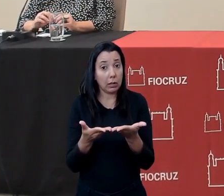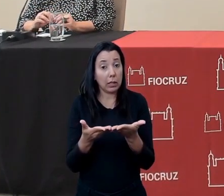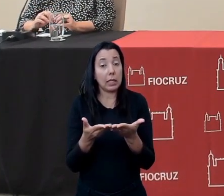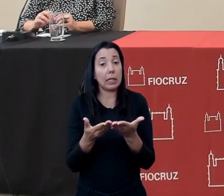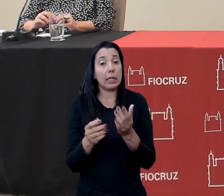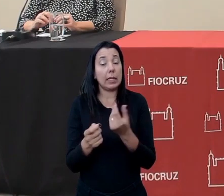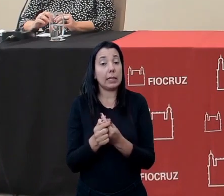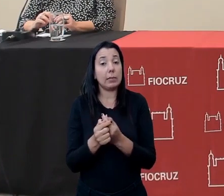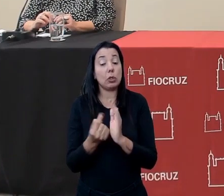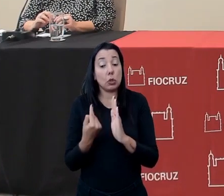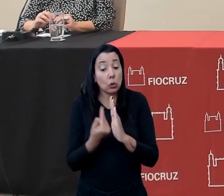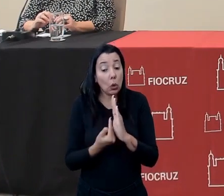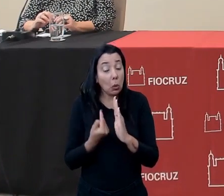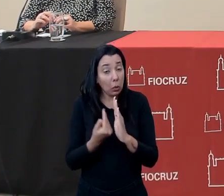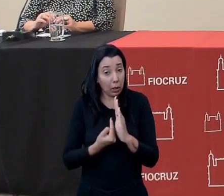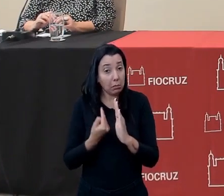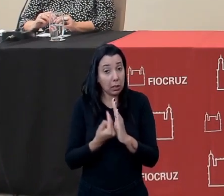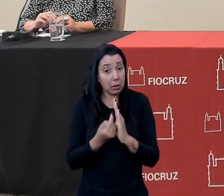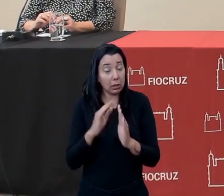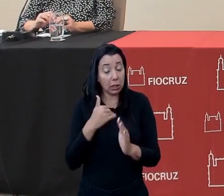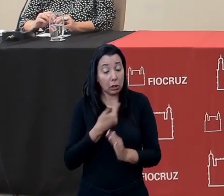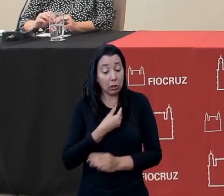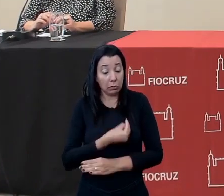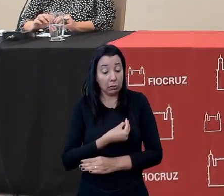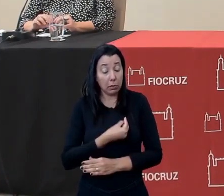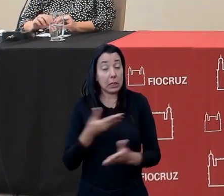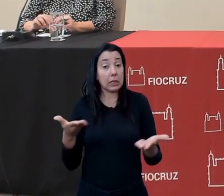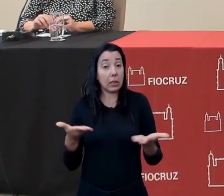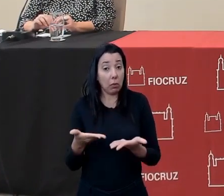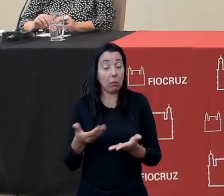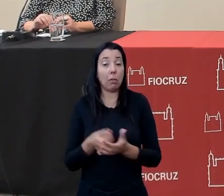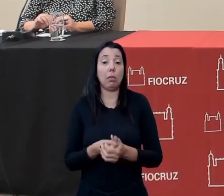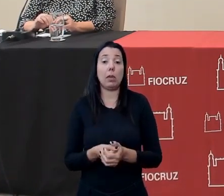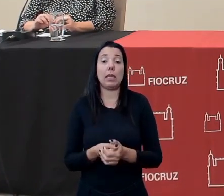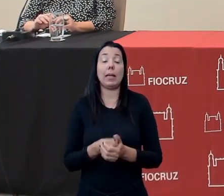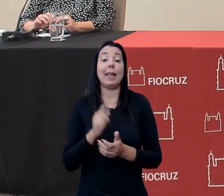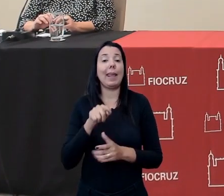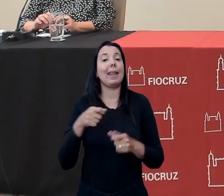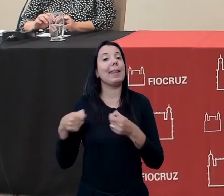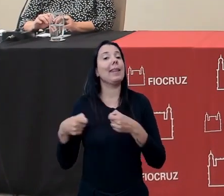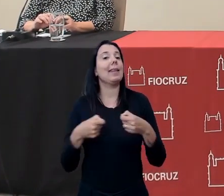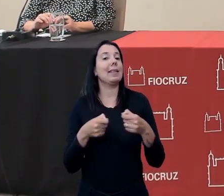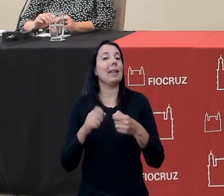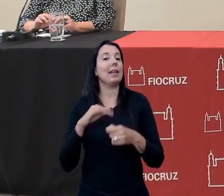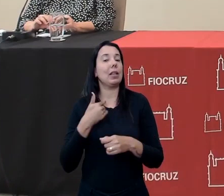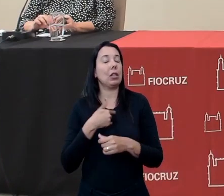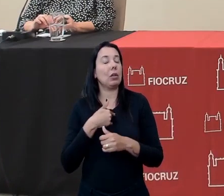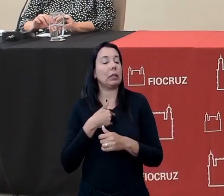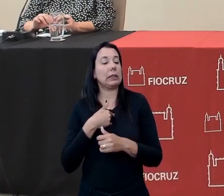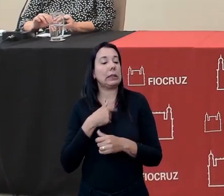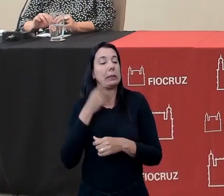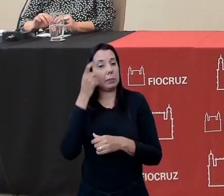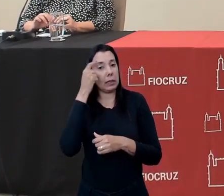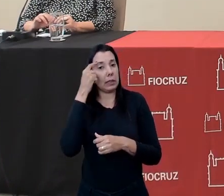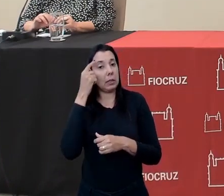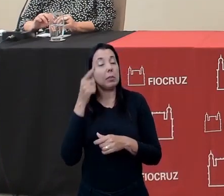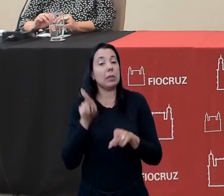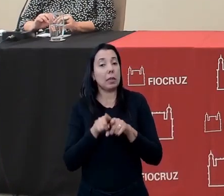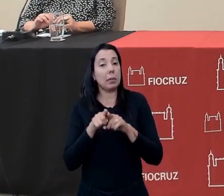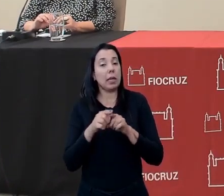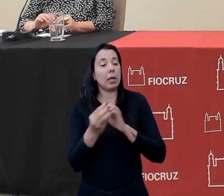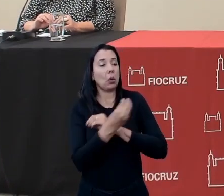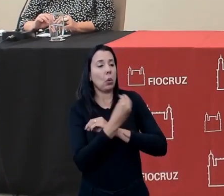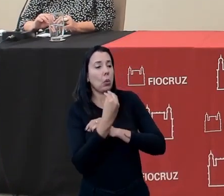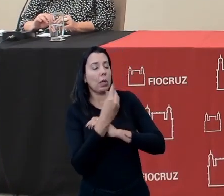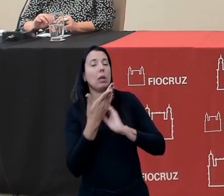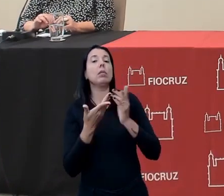de distância, de distanciamento que nós estamos vivendo, e que é necessária para que a gente siga adiante, nos cuidando.